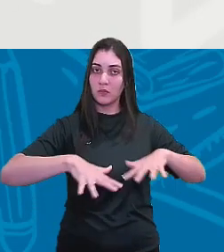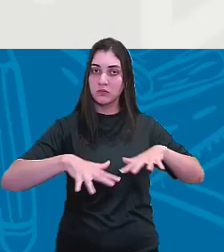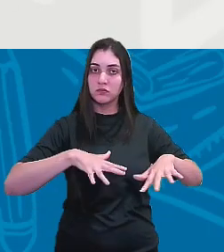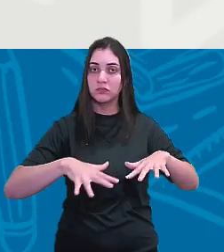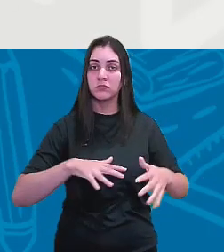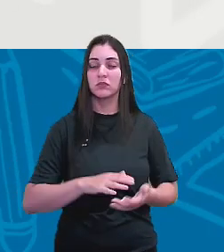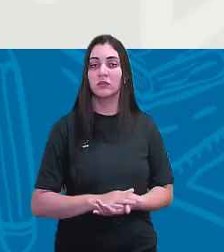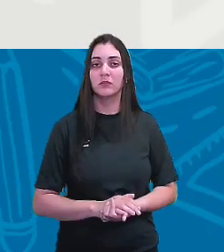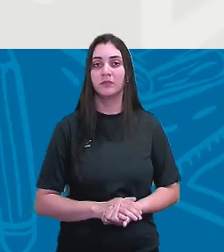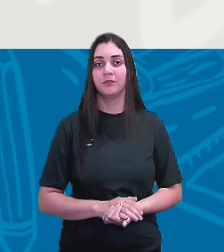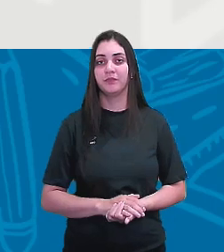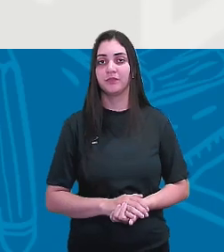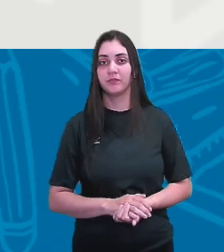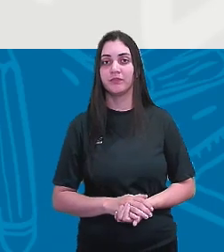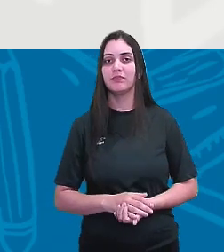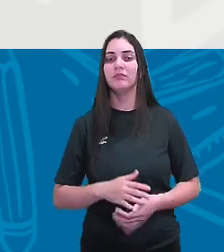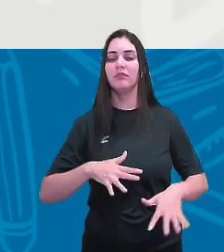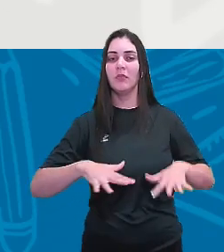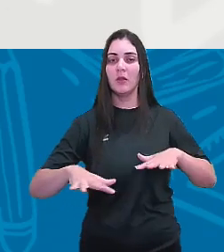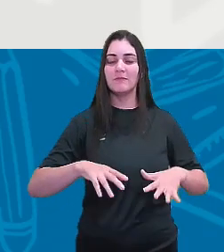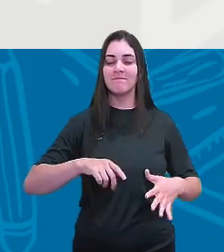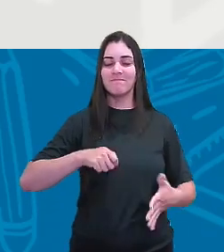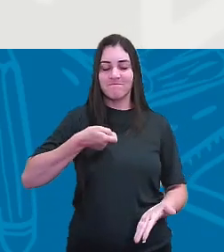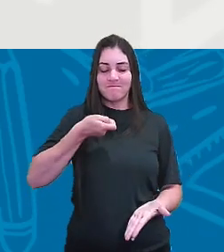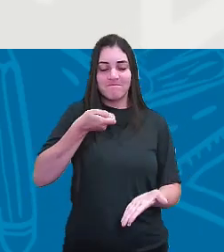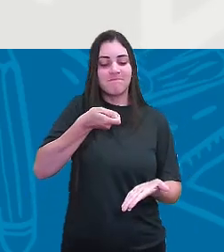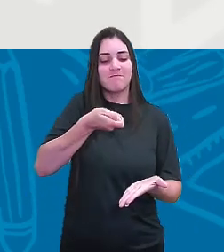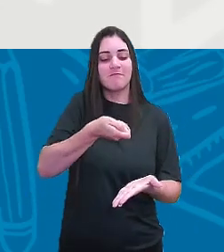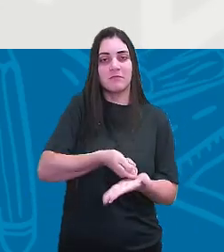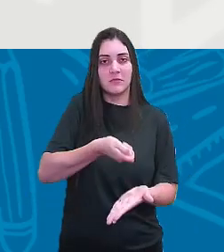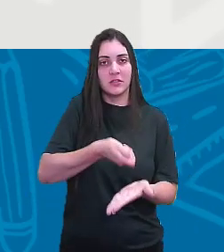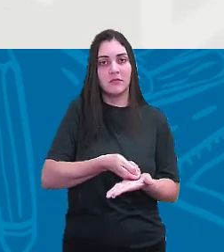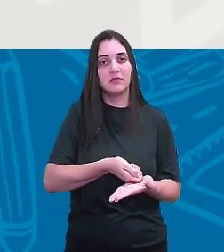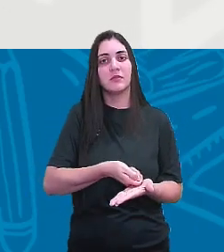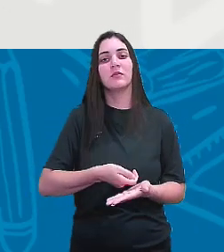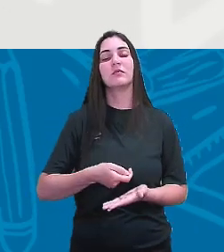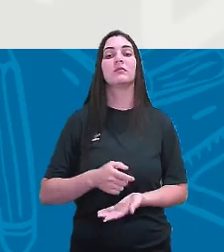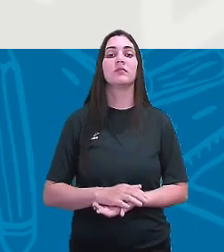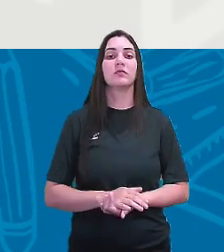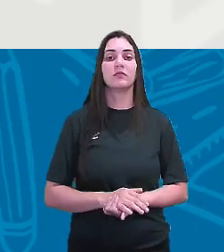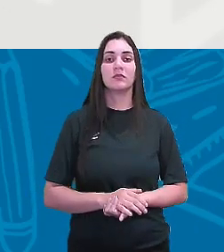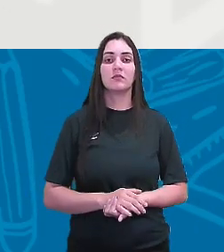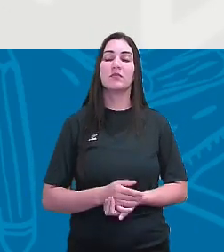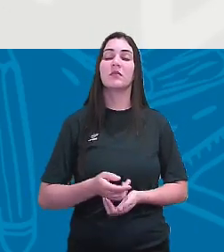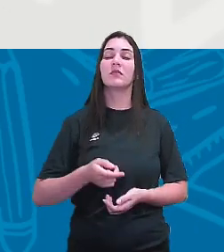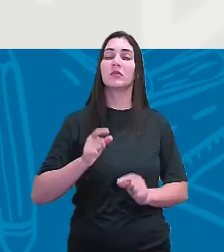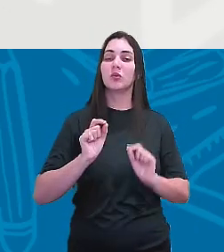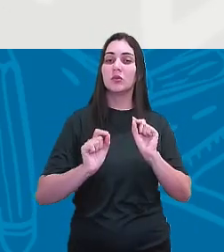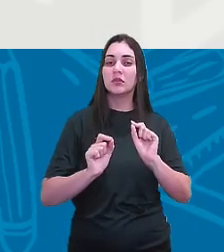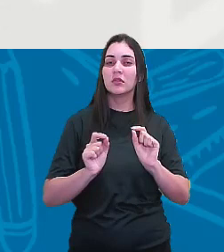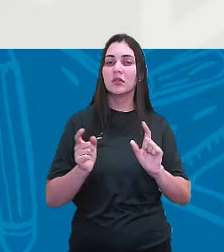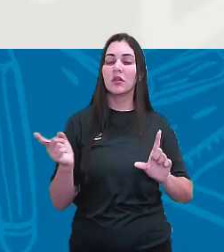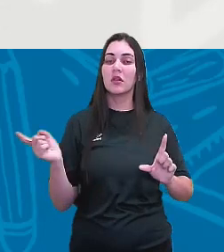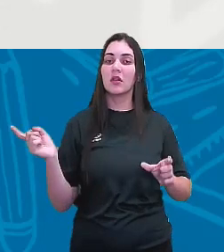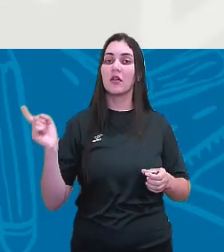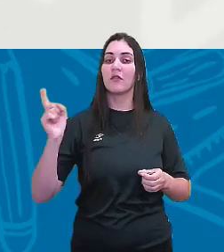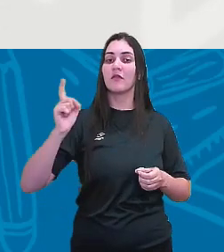de reivindicação para que a volta da